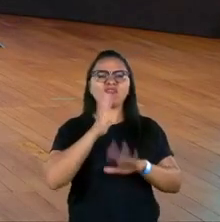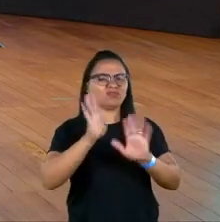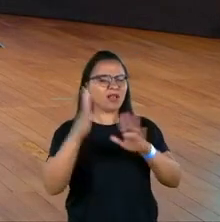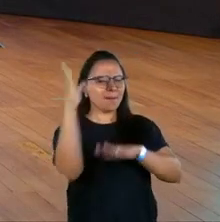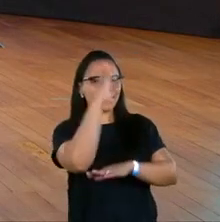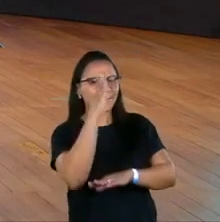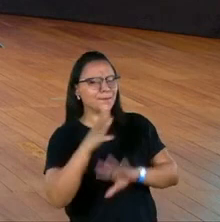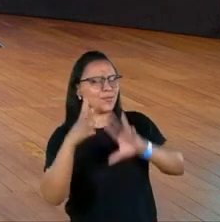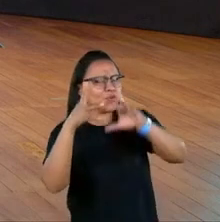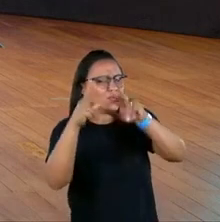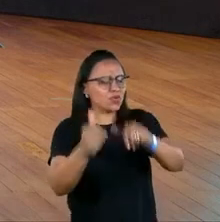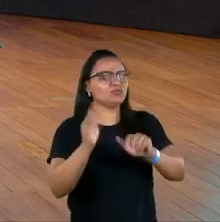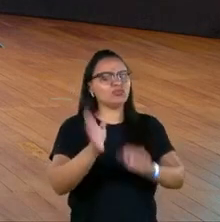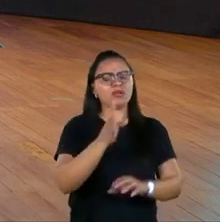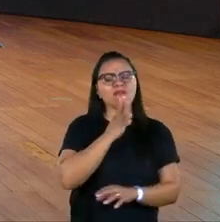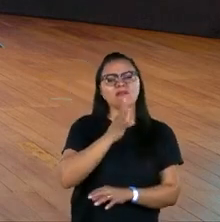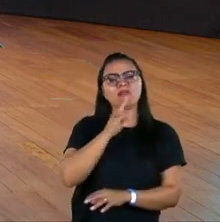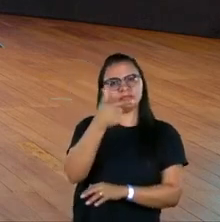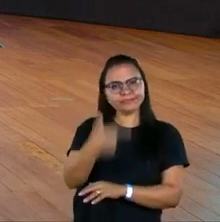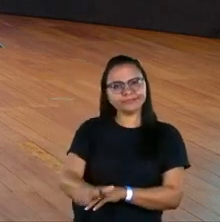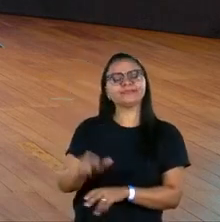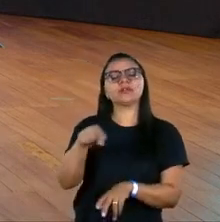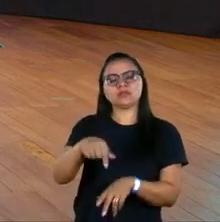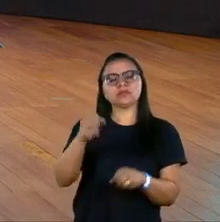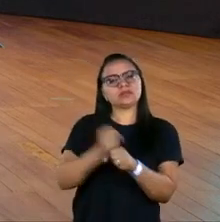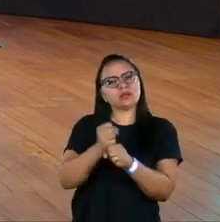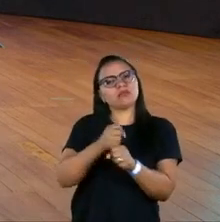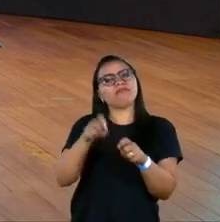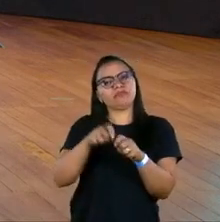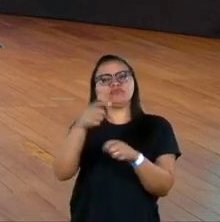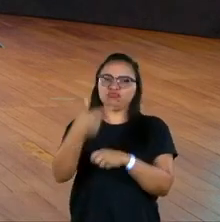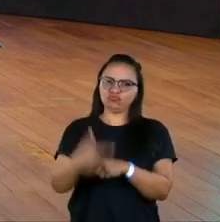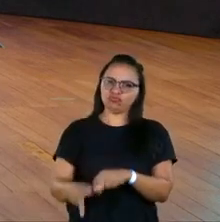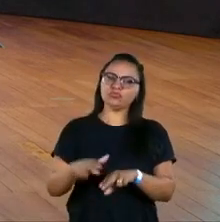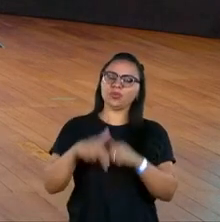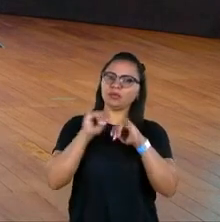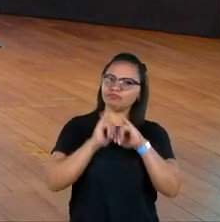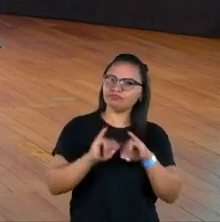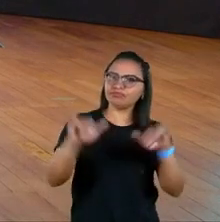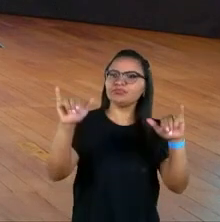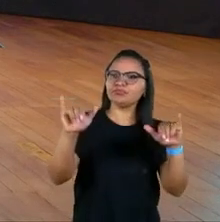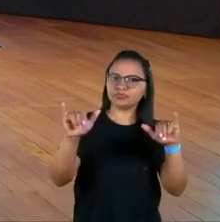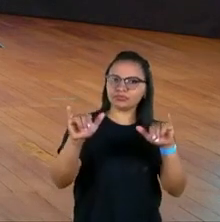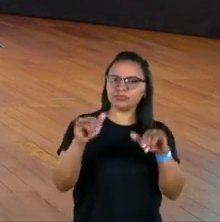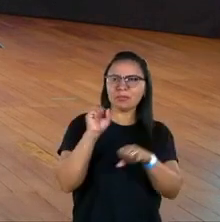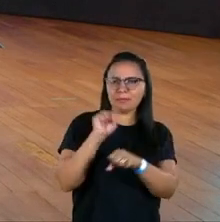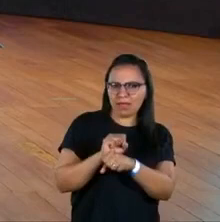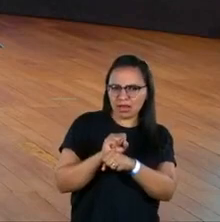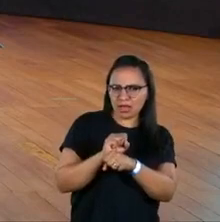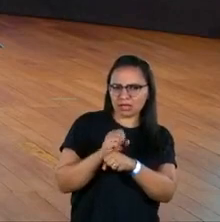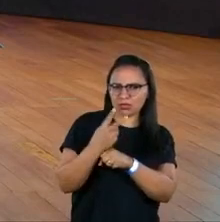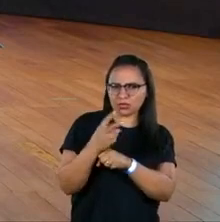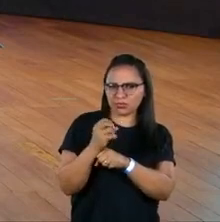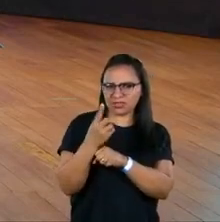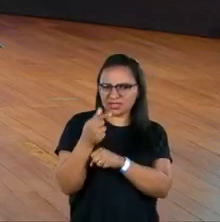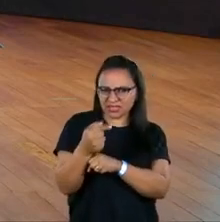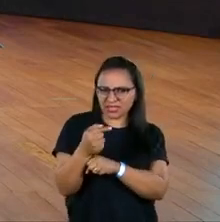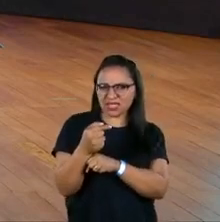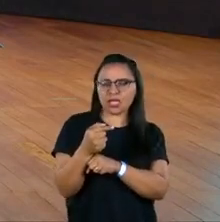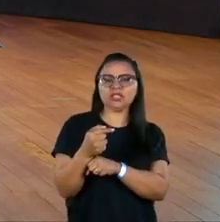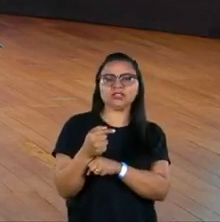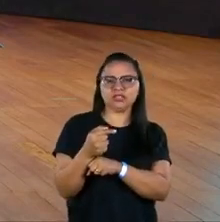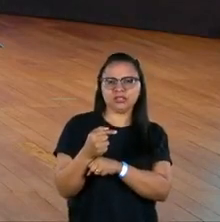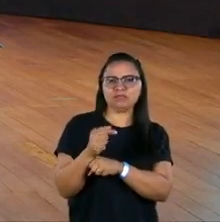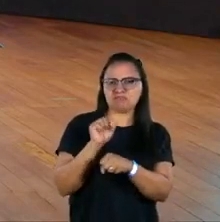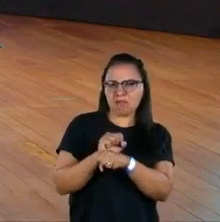mundo. A gente vai, mais uma vez, ter que fazê-la esse ano. Infelizmente, é uma campanha que a gente tinha parado de fazer em 2017, mas acho que